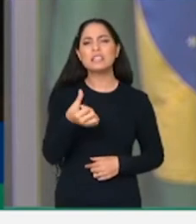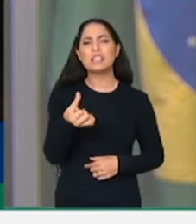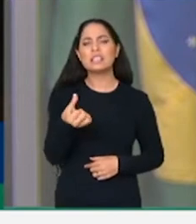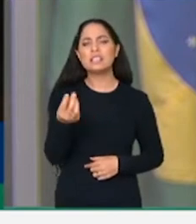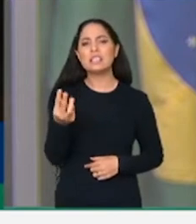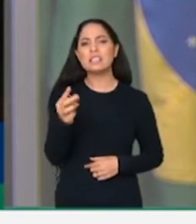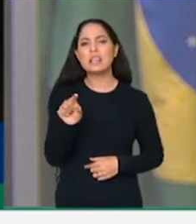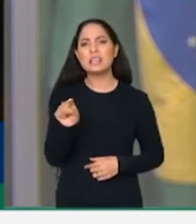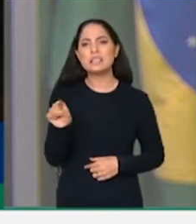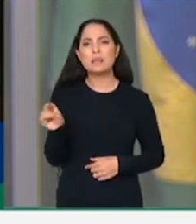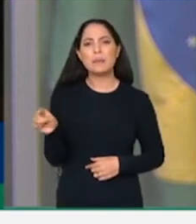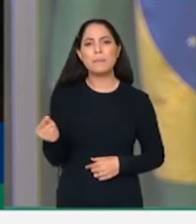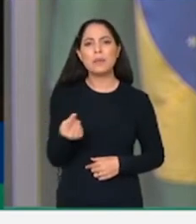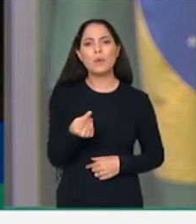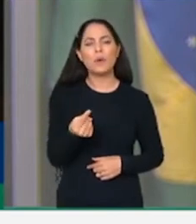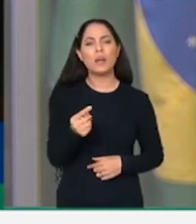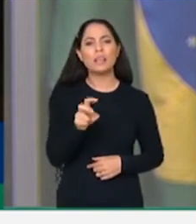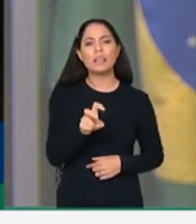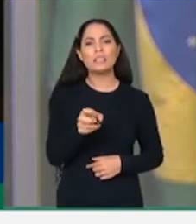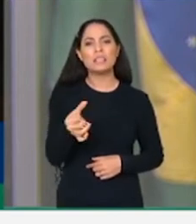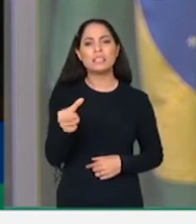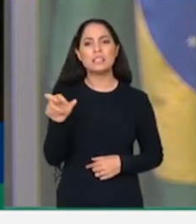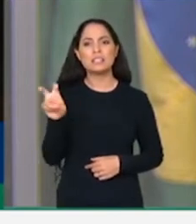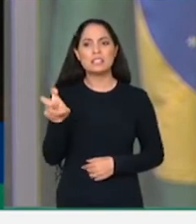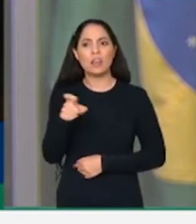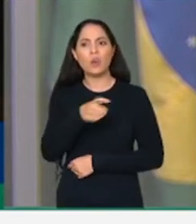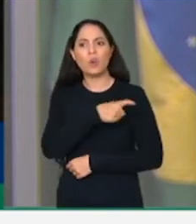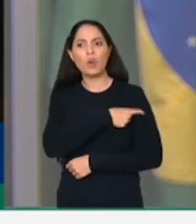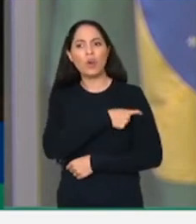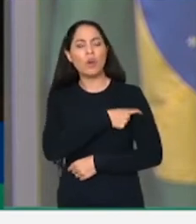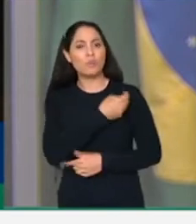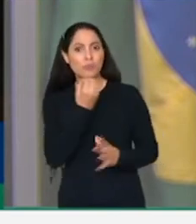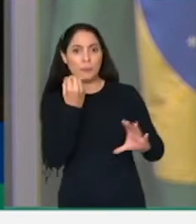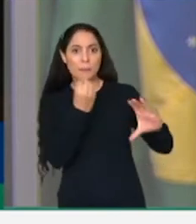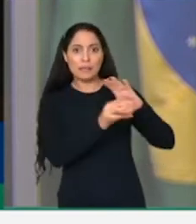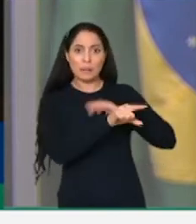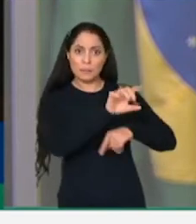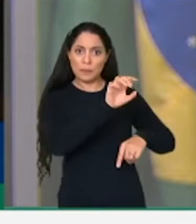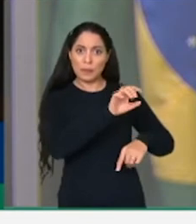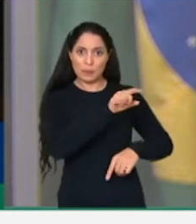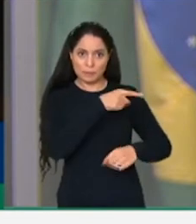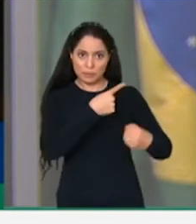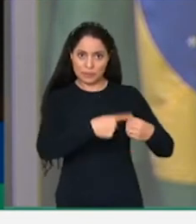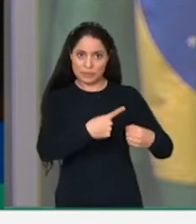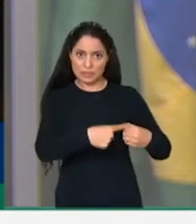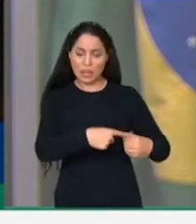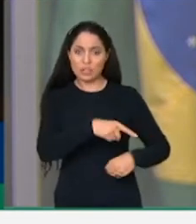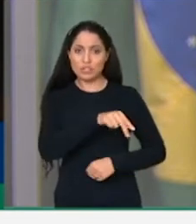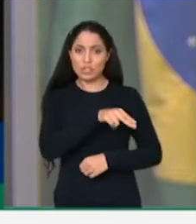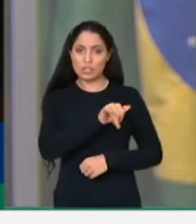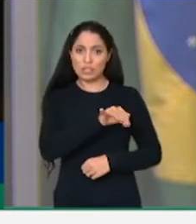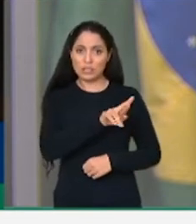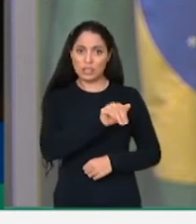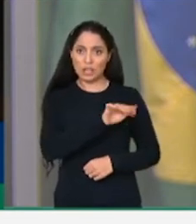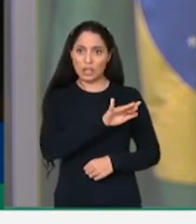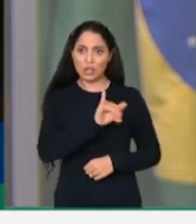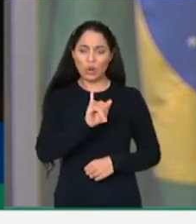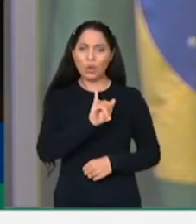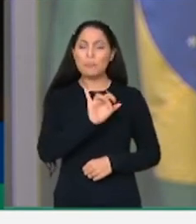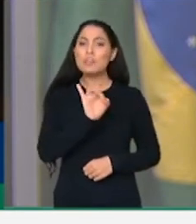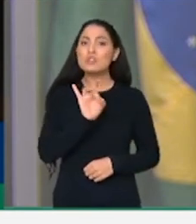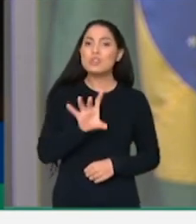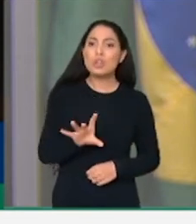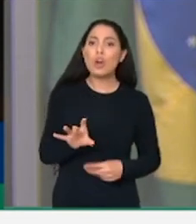163.565 doses foram enviadas para Niterói. E pouco mais de 30% foram aplicadas, 52